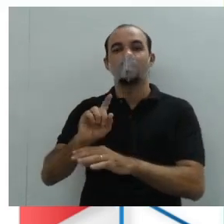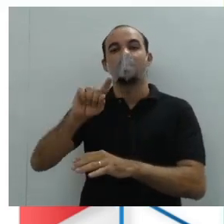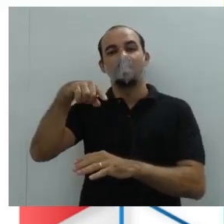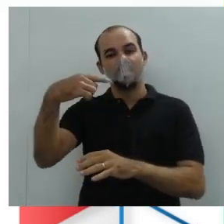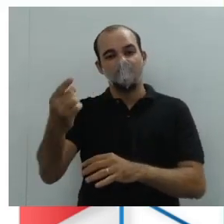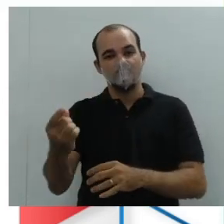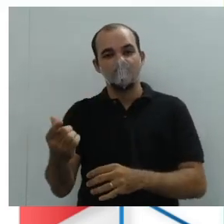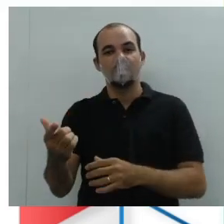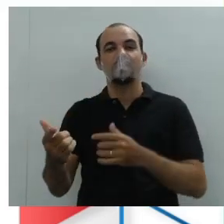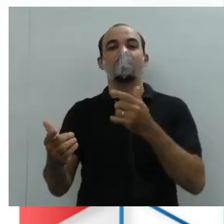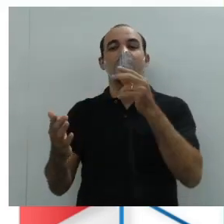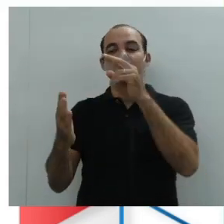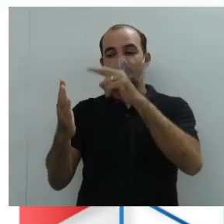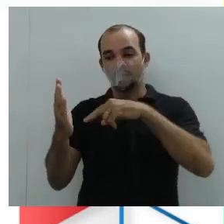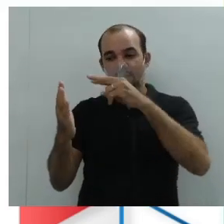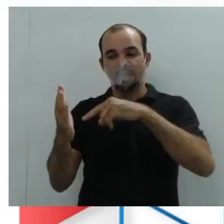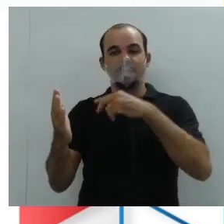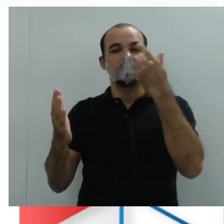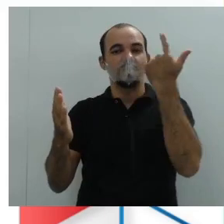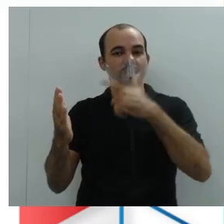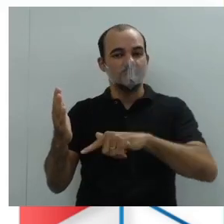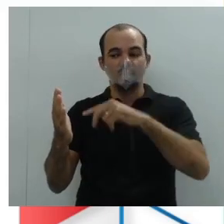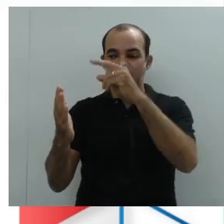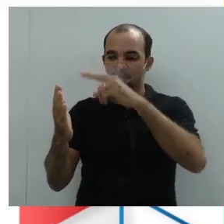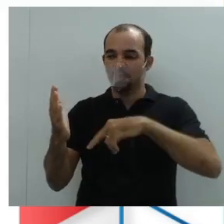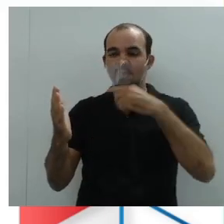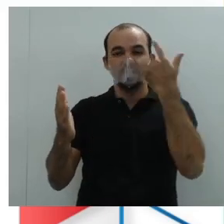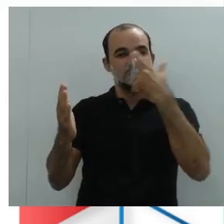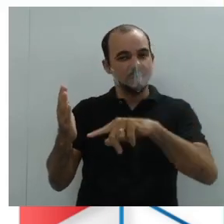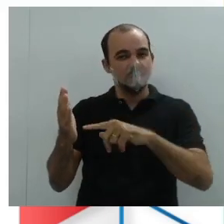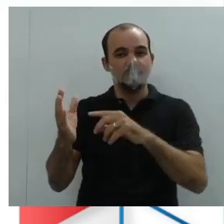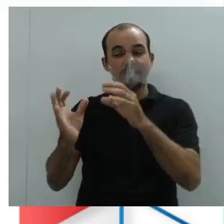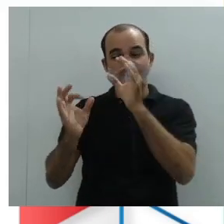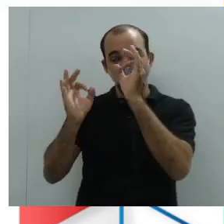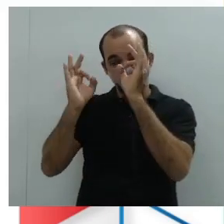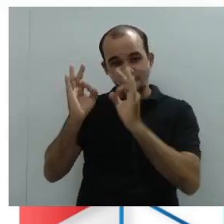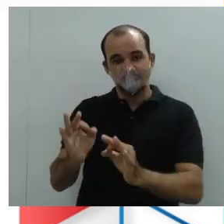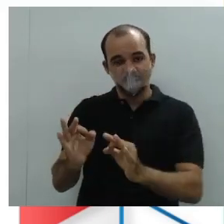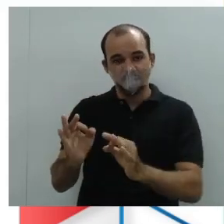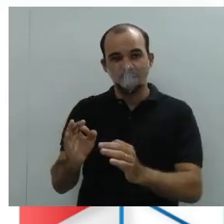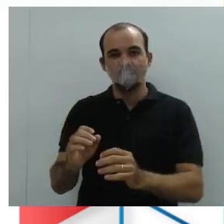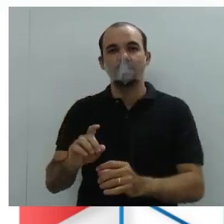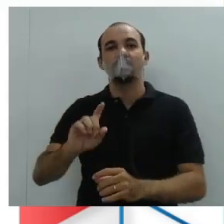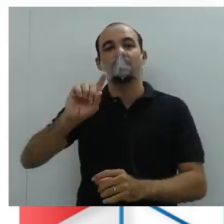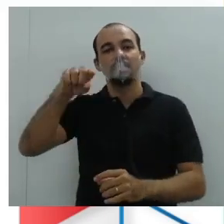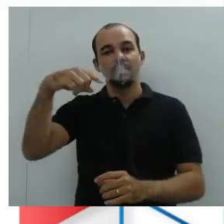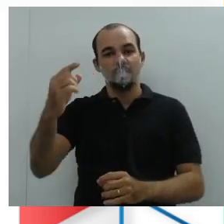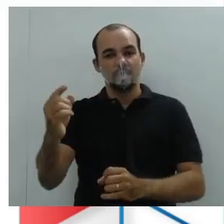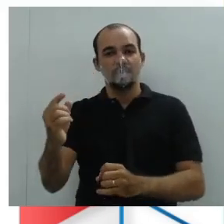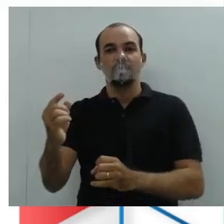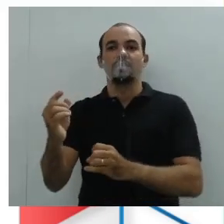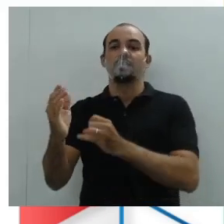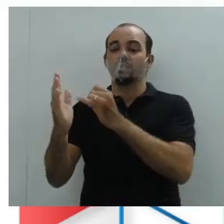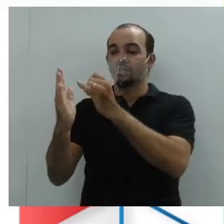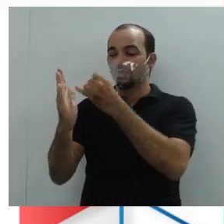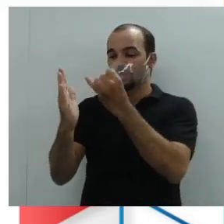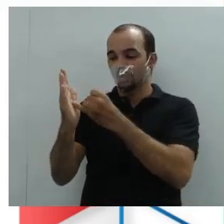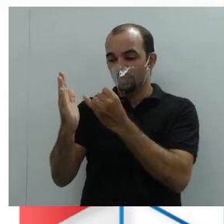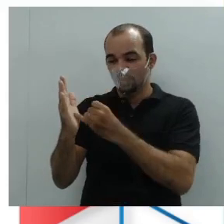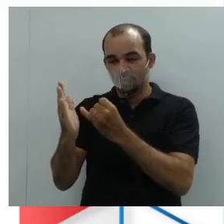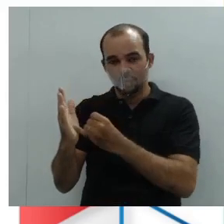Colete o maior número possível de assinaturas. A área de assinaturas deve ter linhas enumeradas para a